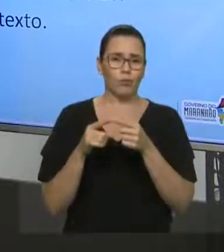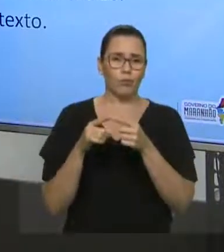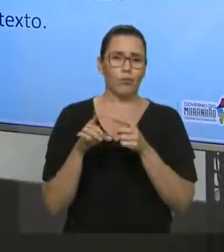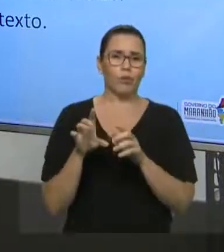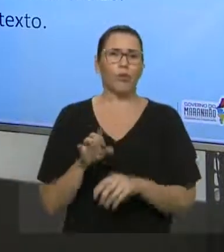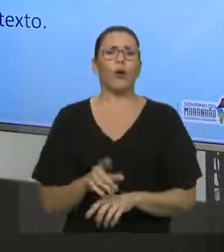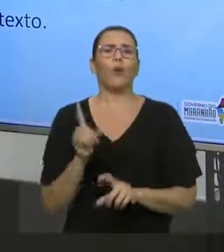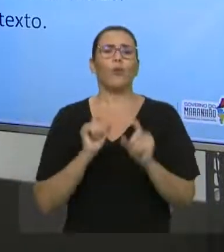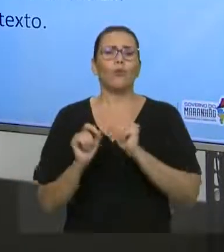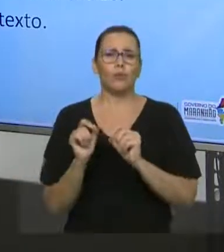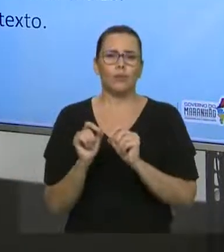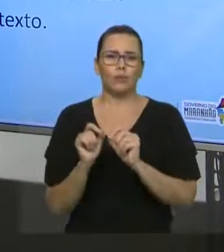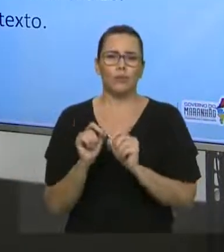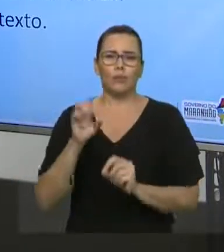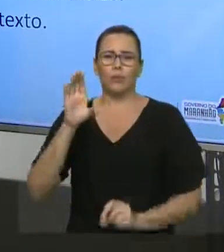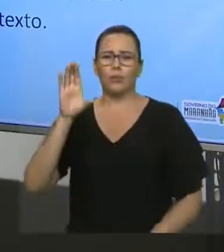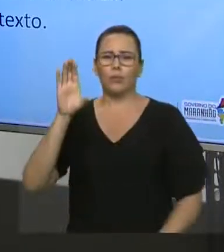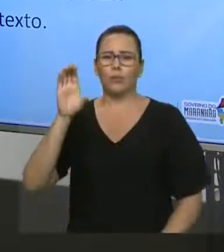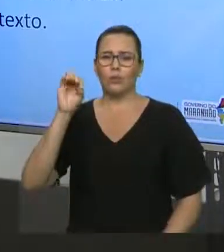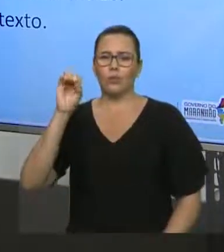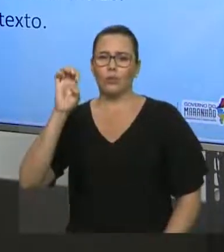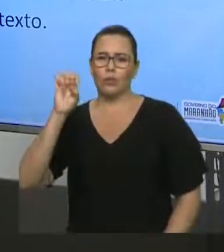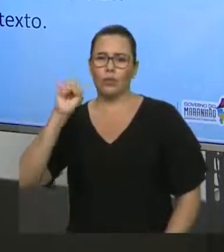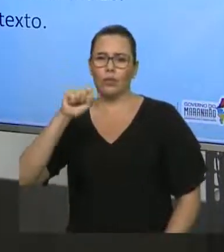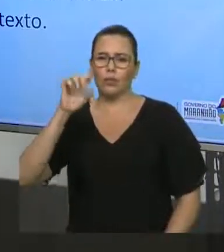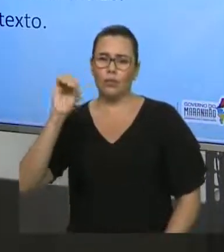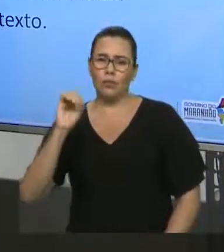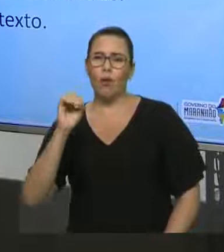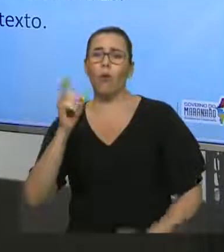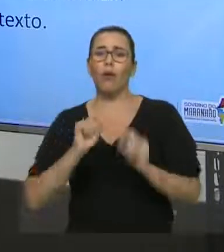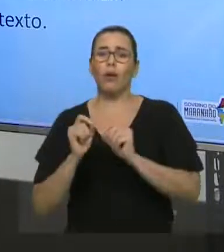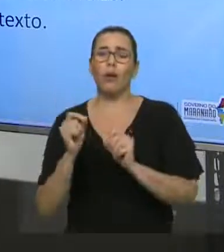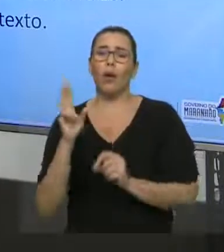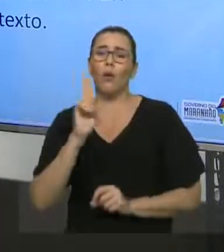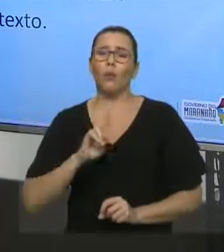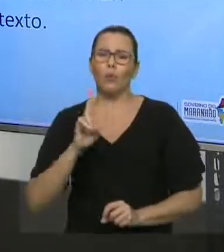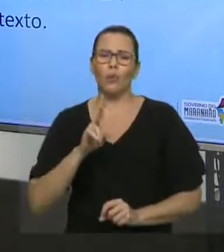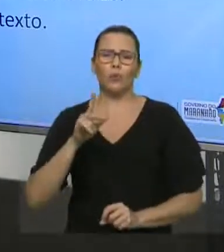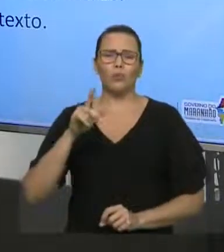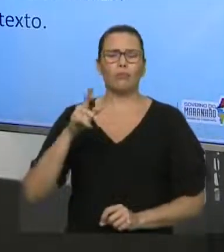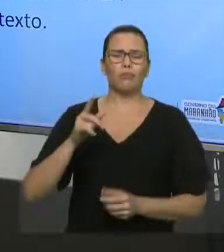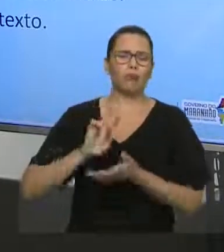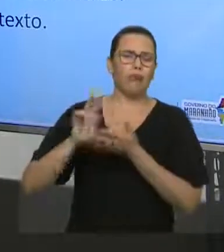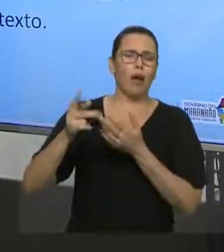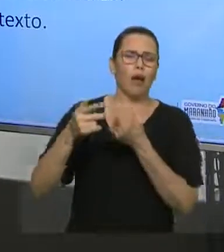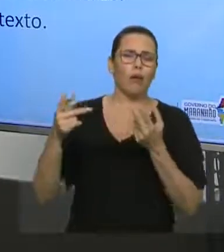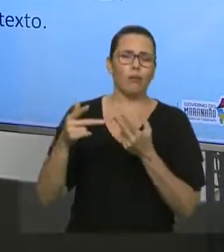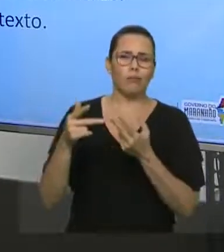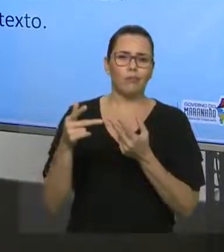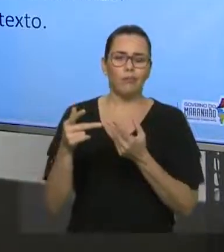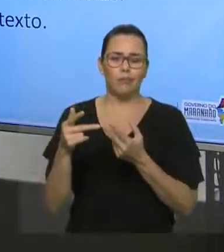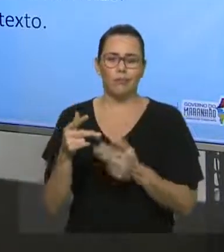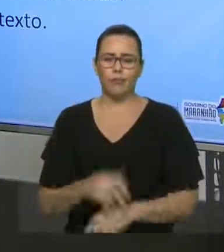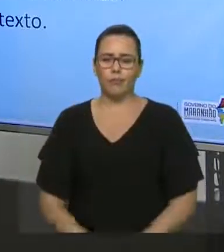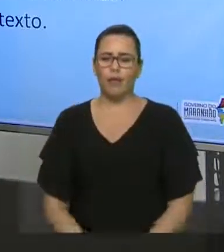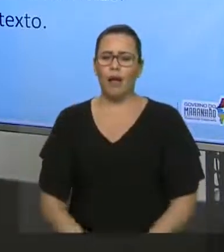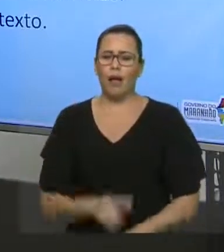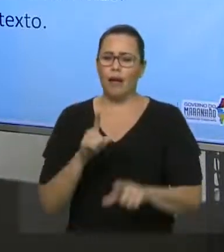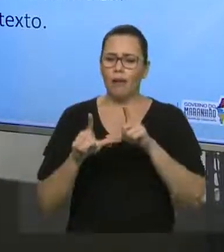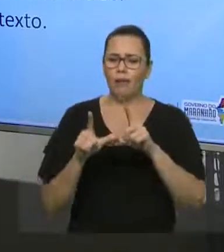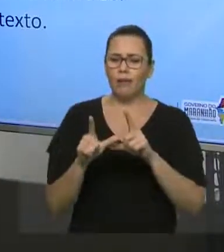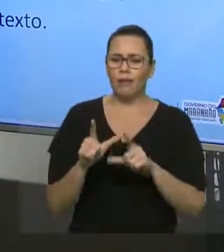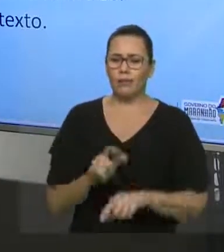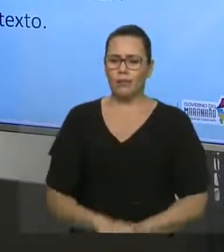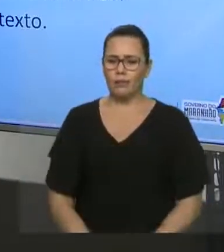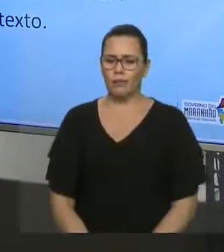é um mecanismo linguístico. Não se esqueçam, tá? Aos recursos que permitem a progressão das ideias? Opa, bingo. Achamos a opção